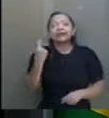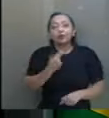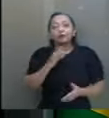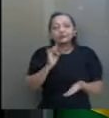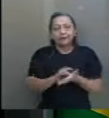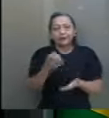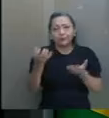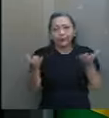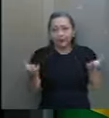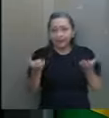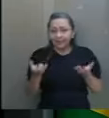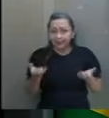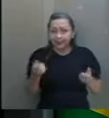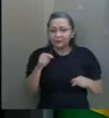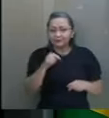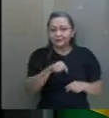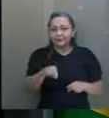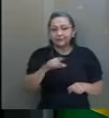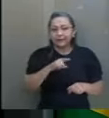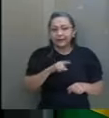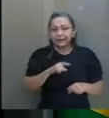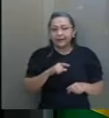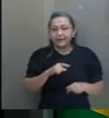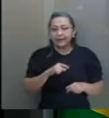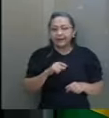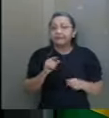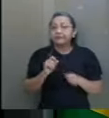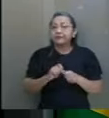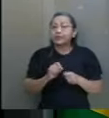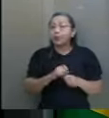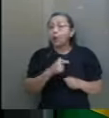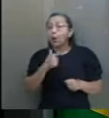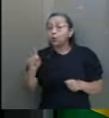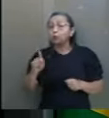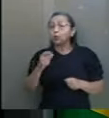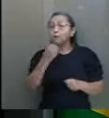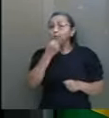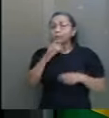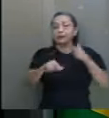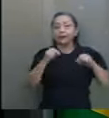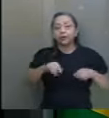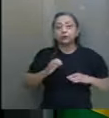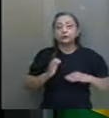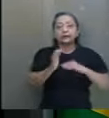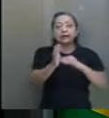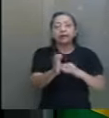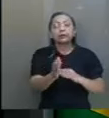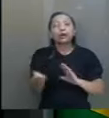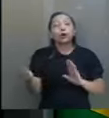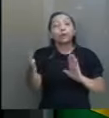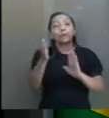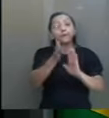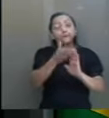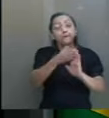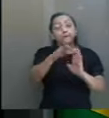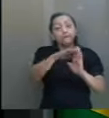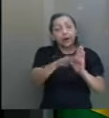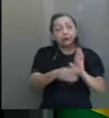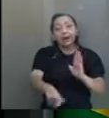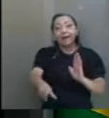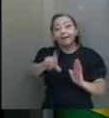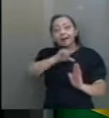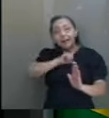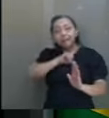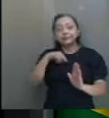fazer outro golaço aqui no Senado Federal, era colocar isso antes da nossa